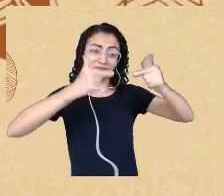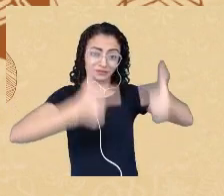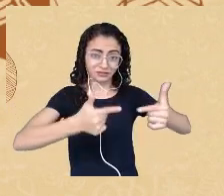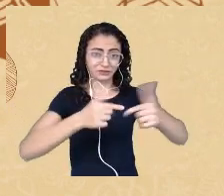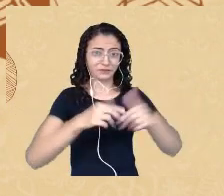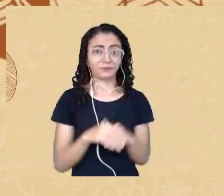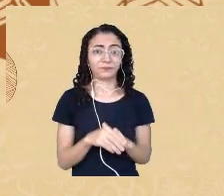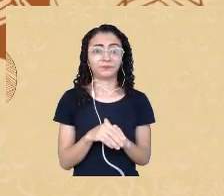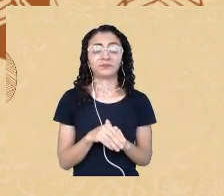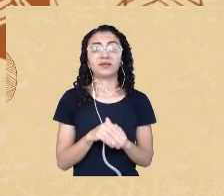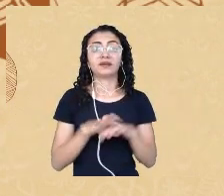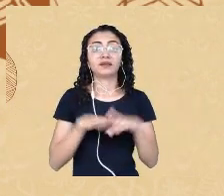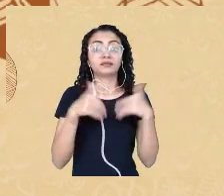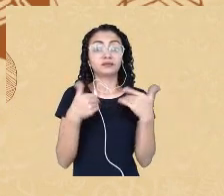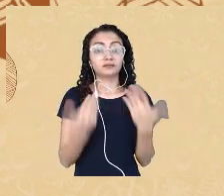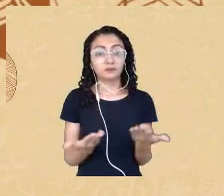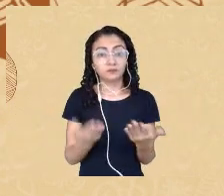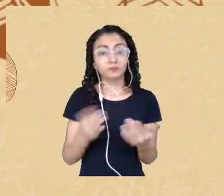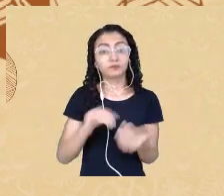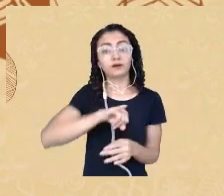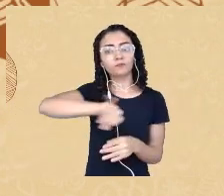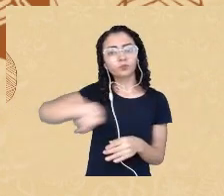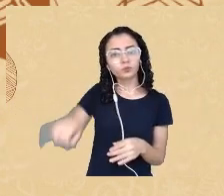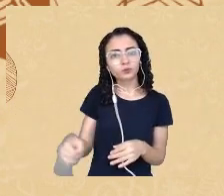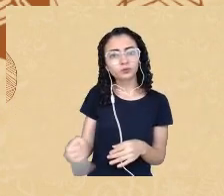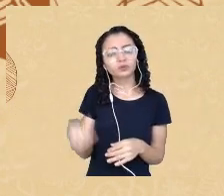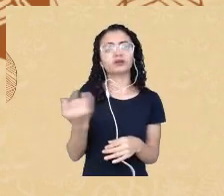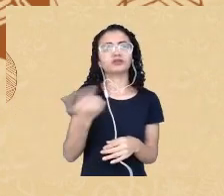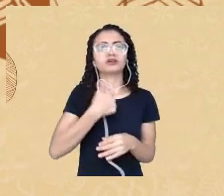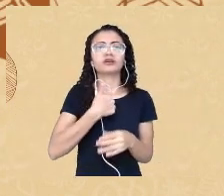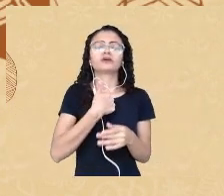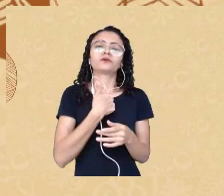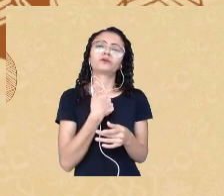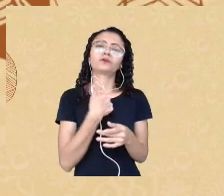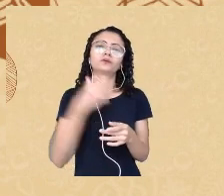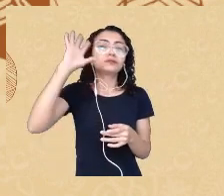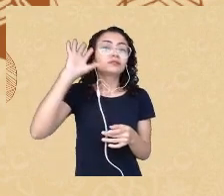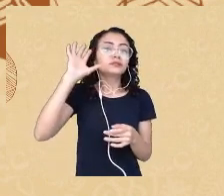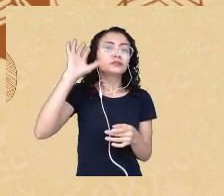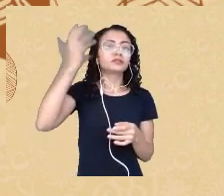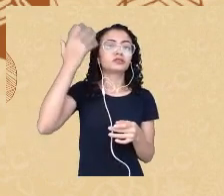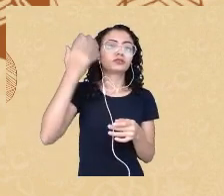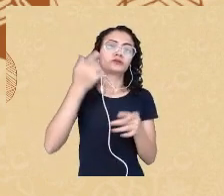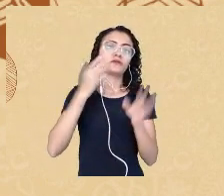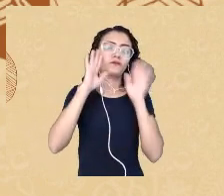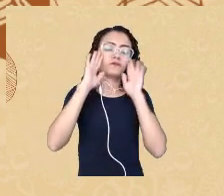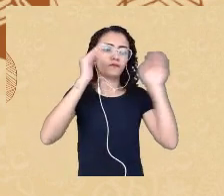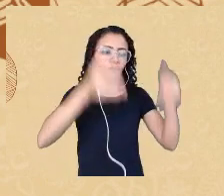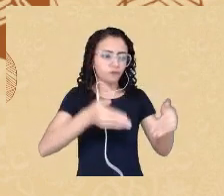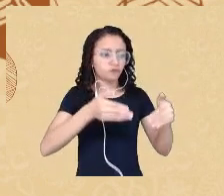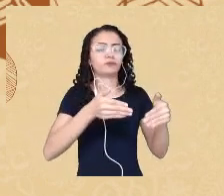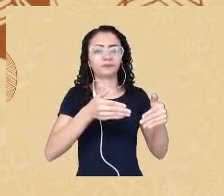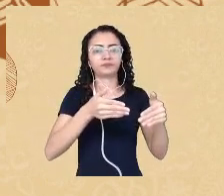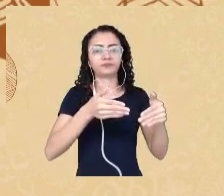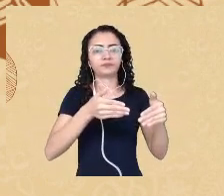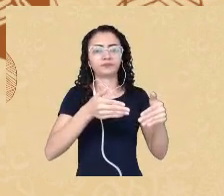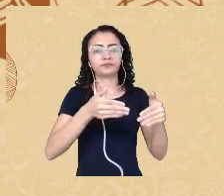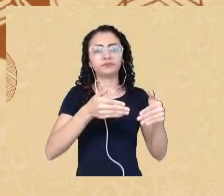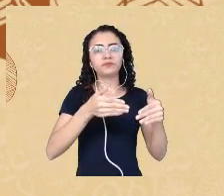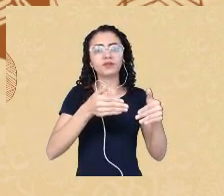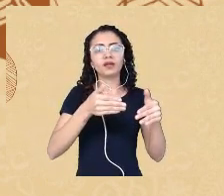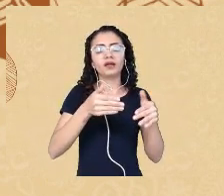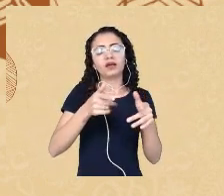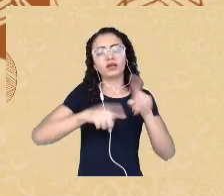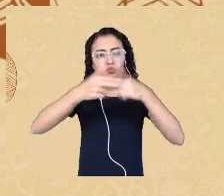nessa oportunidade, eu decidi focar em um veículo de comunicação específico, que é a